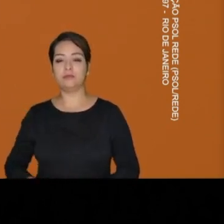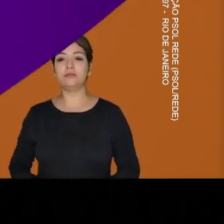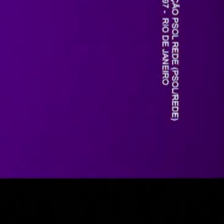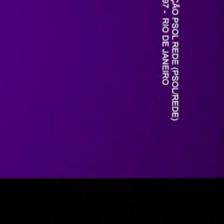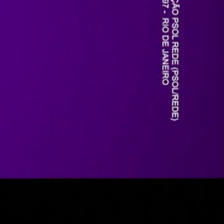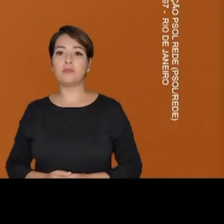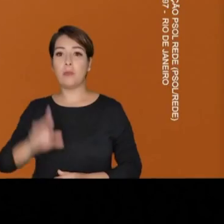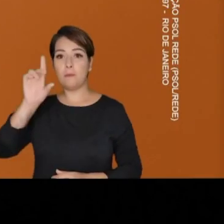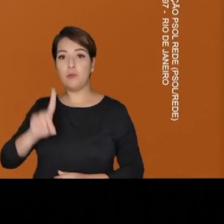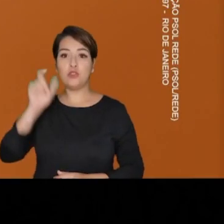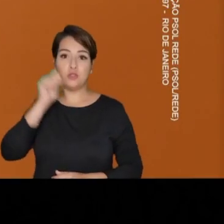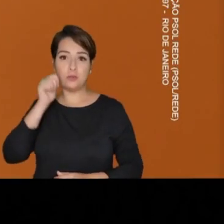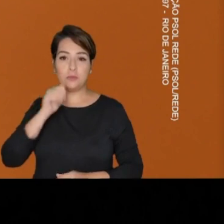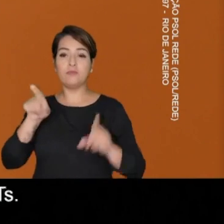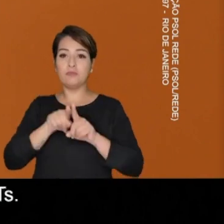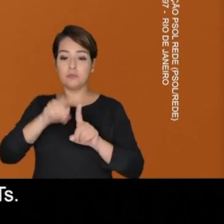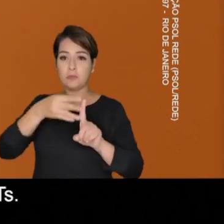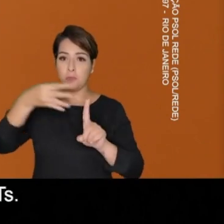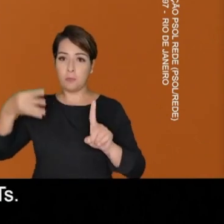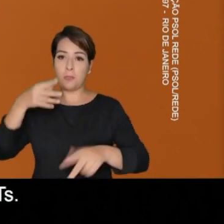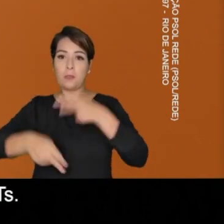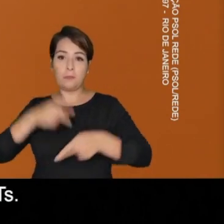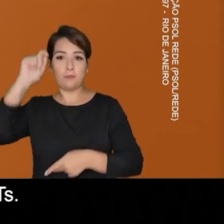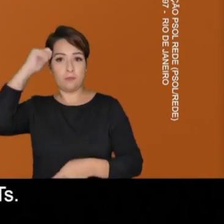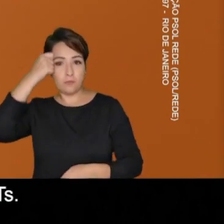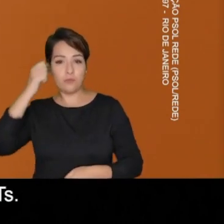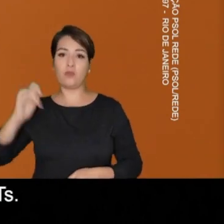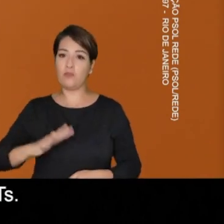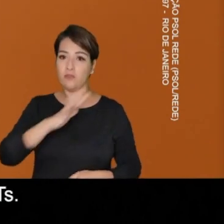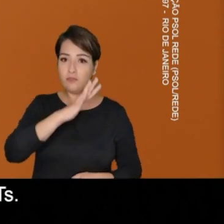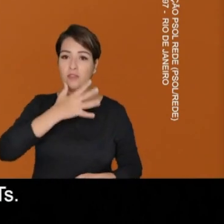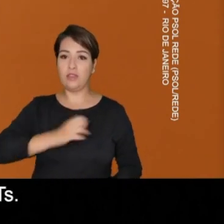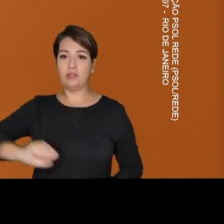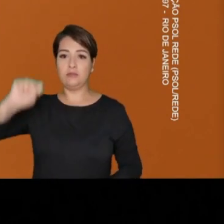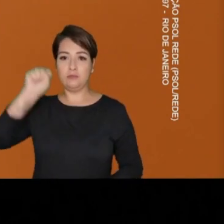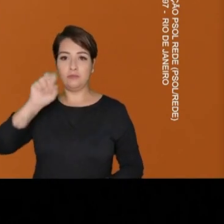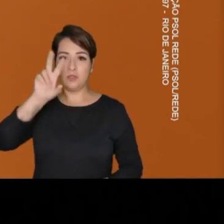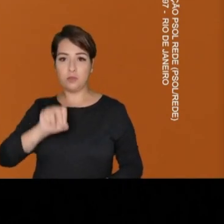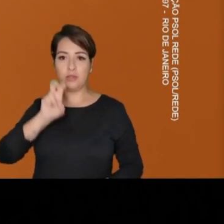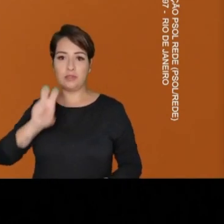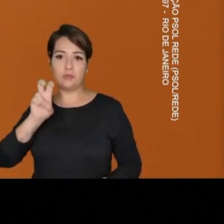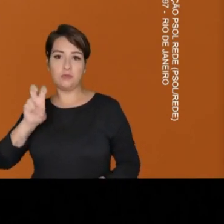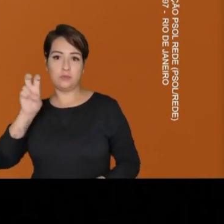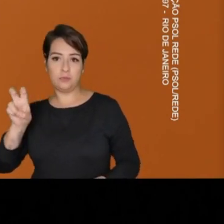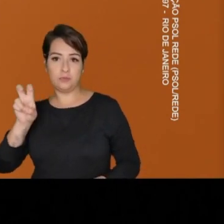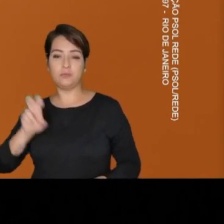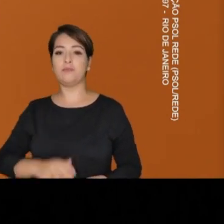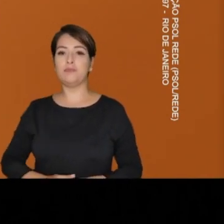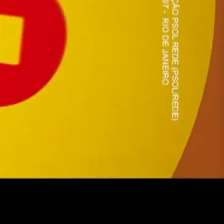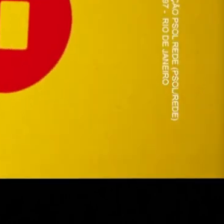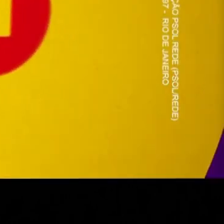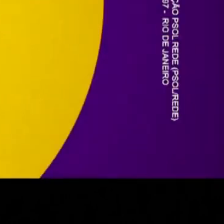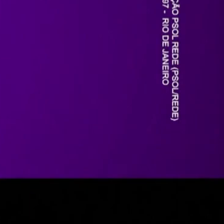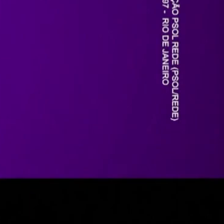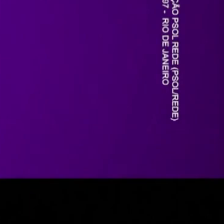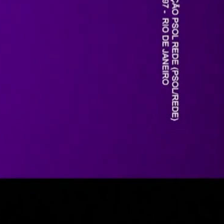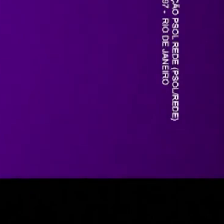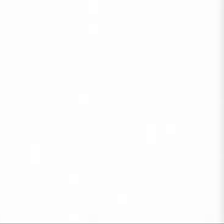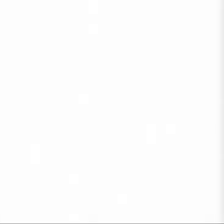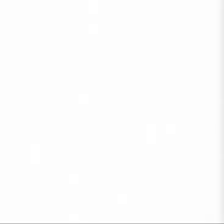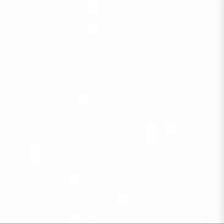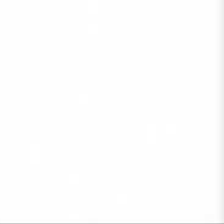50500. Pelo direito do povo de axé das mulheres, negros, favelados e LGBTs. Benebrioli, 50555. Pessoal.